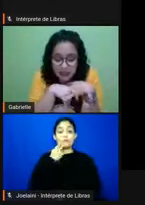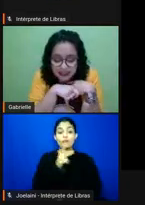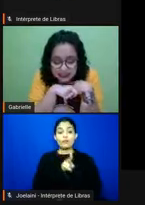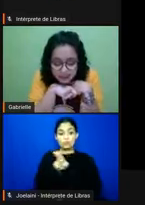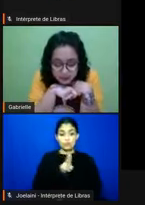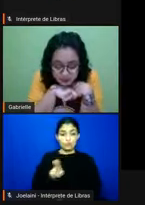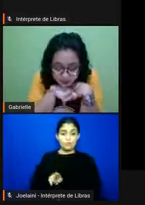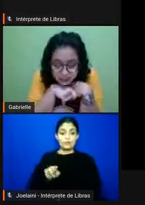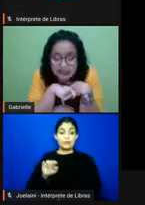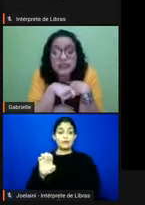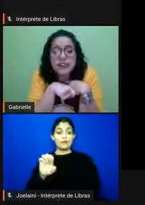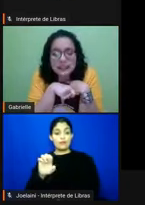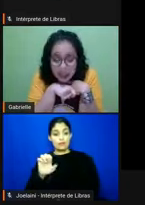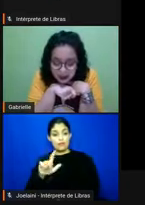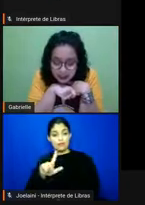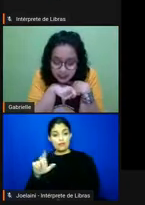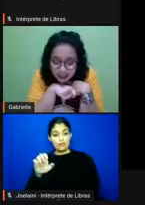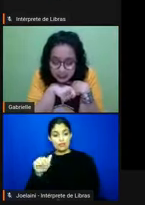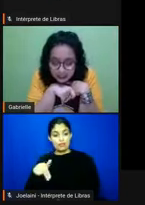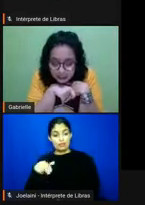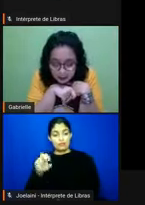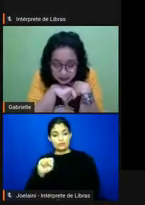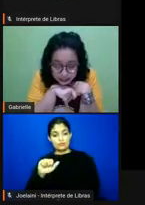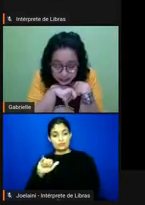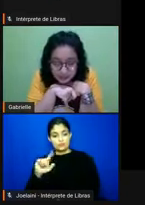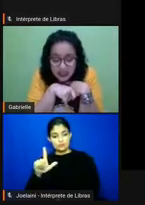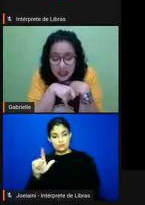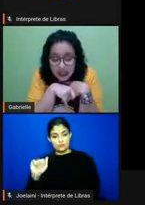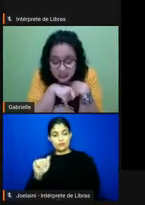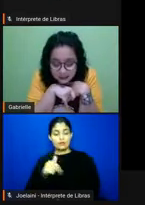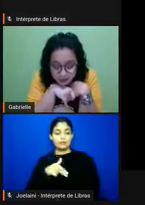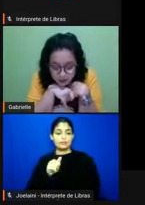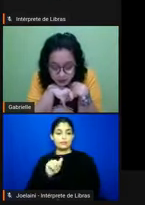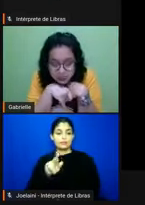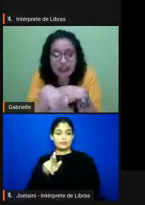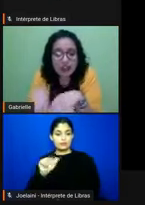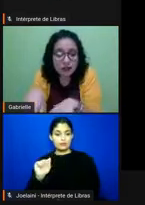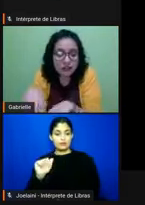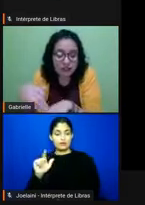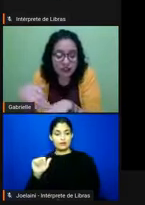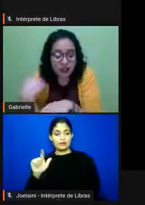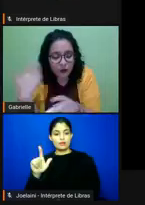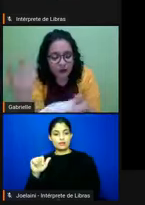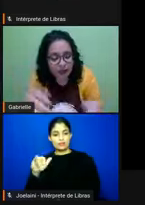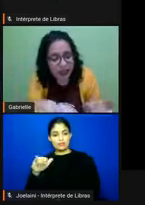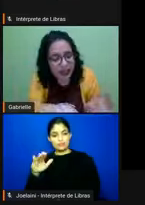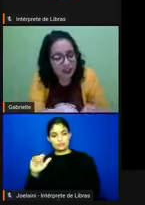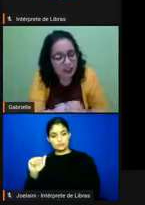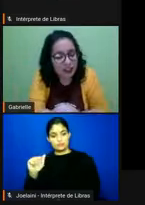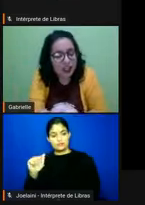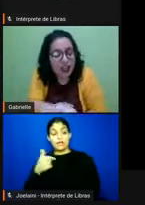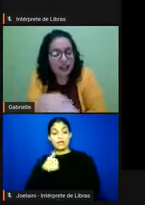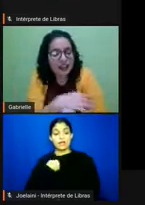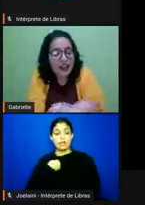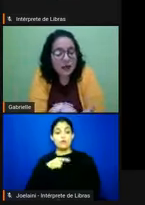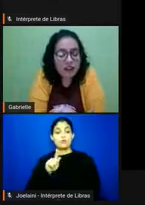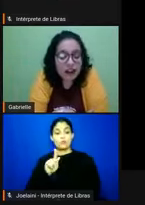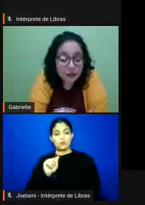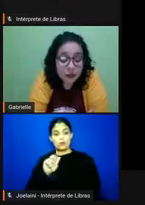escritos por Ellen da Silva Silveira, Nara Medianeira e Ilha Rodrigues, Alicia Quinhones Medeiros, eu, Gabriele,